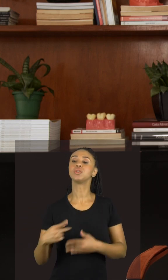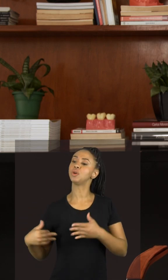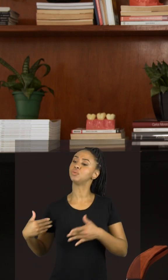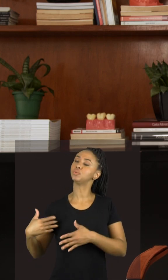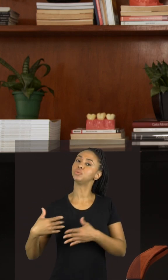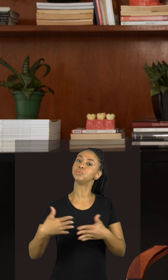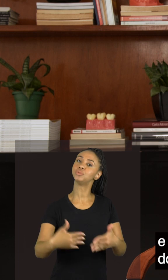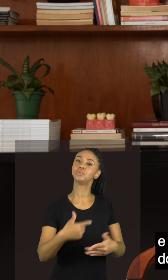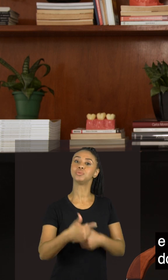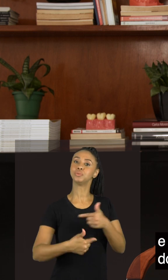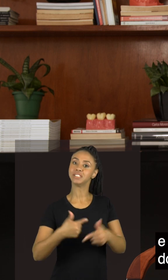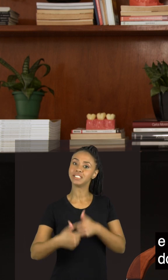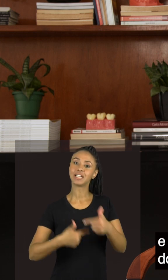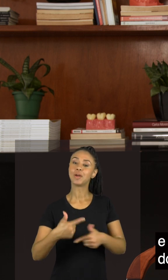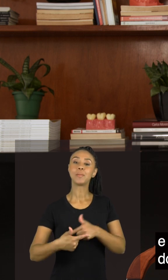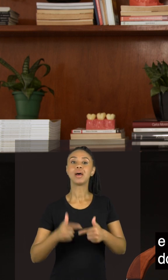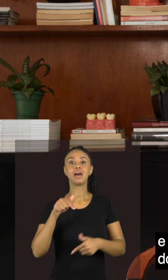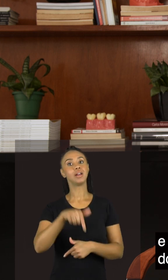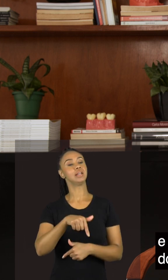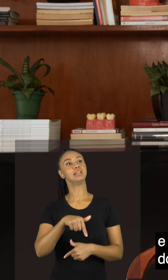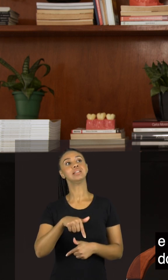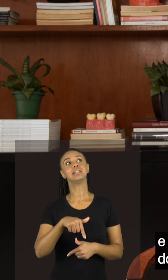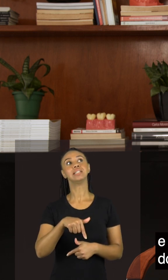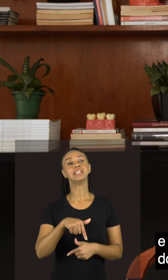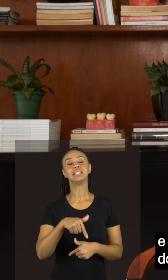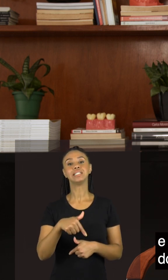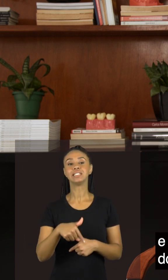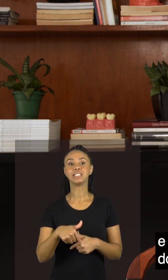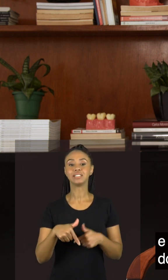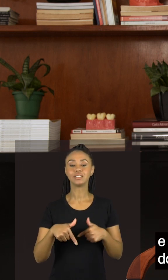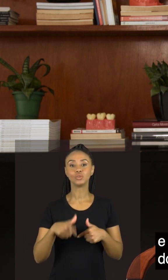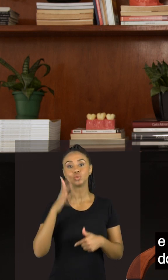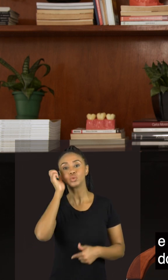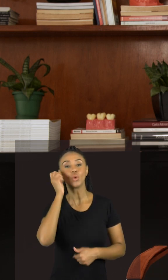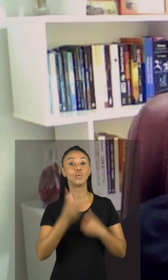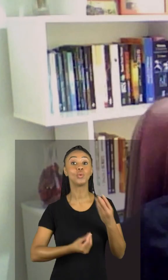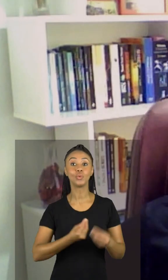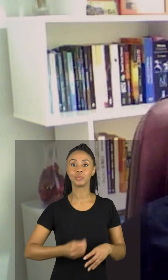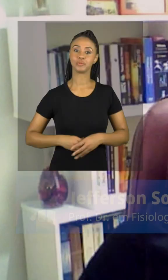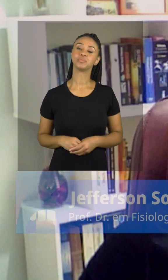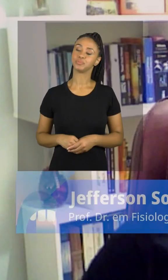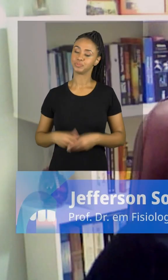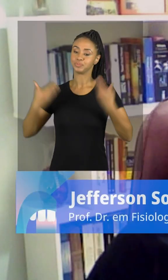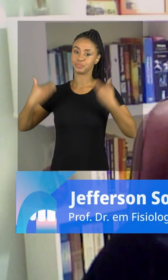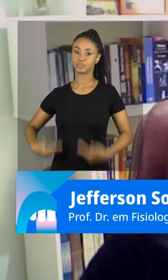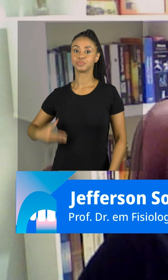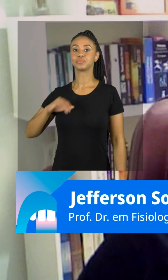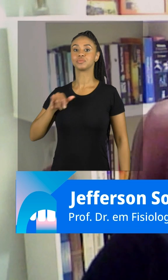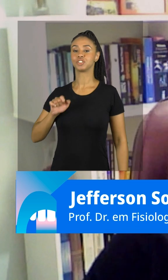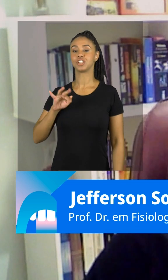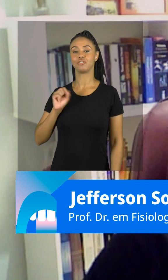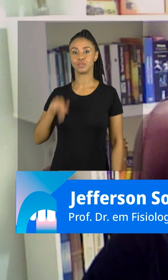trajetória e como que você chegou nessa coisa do trabalho com a higiene do sono. Eu sou o